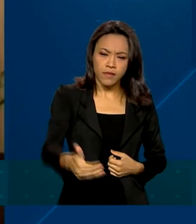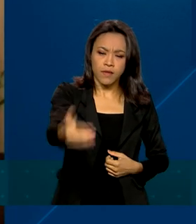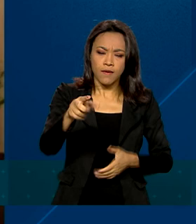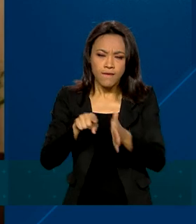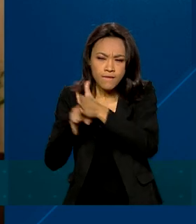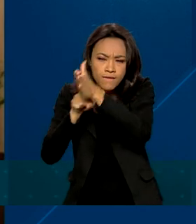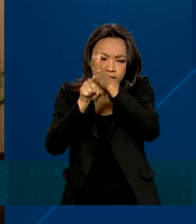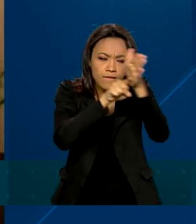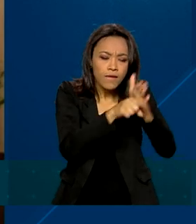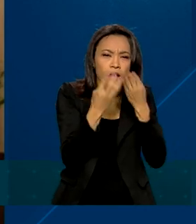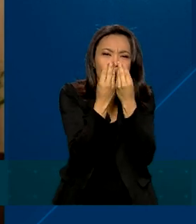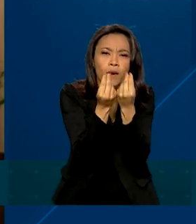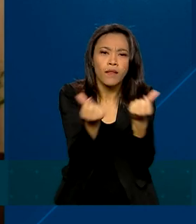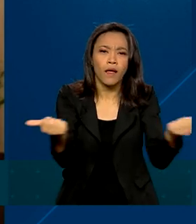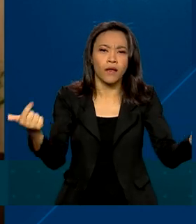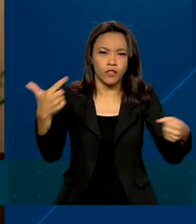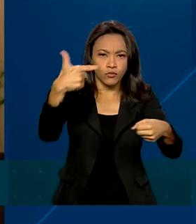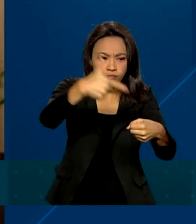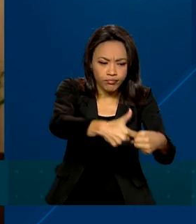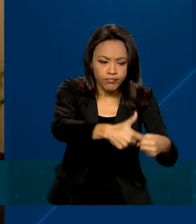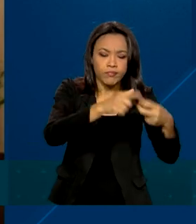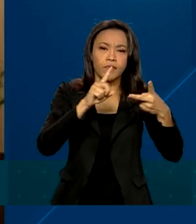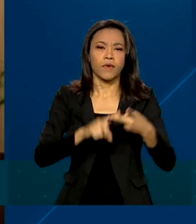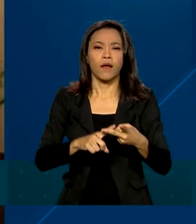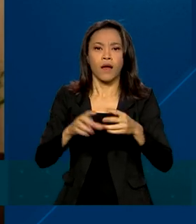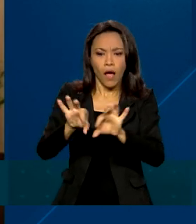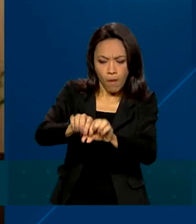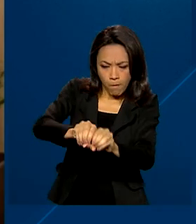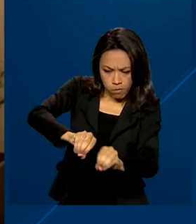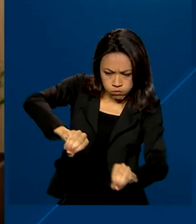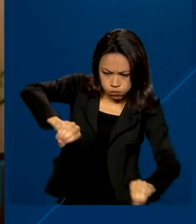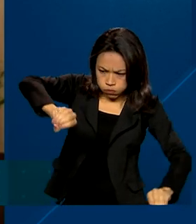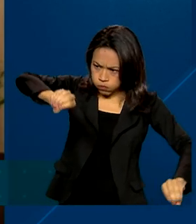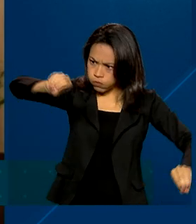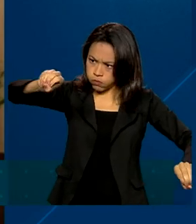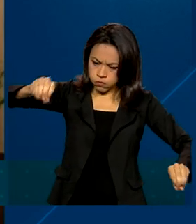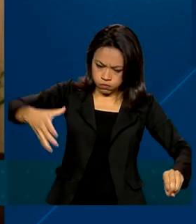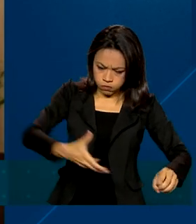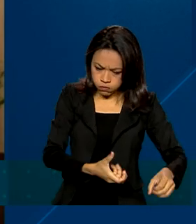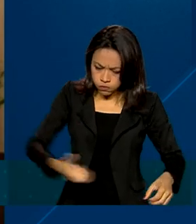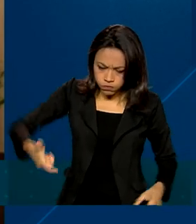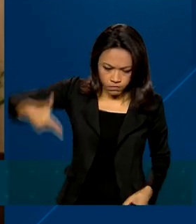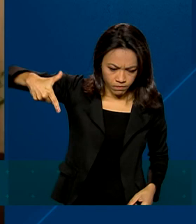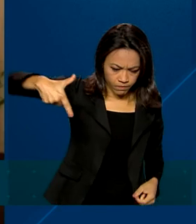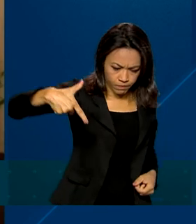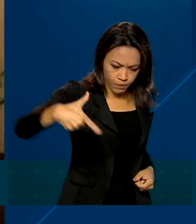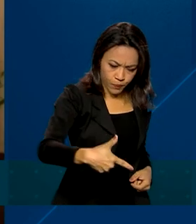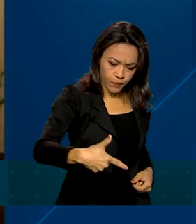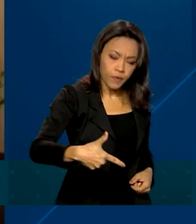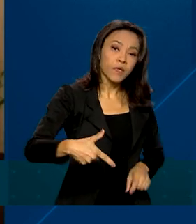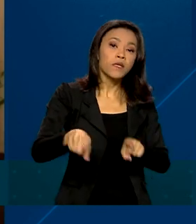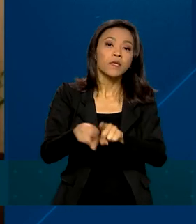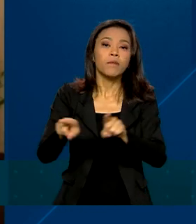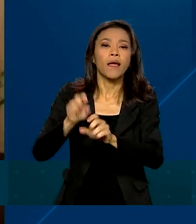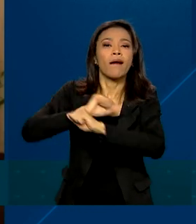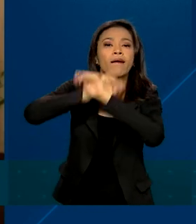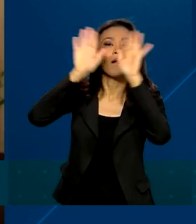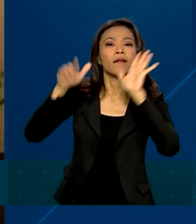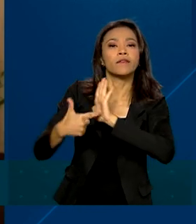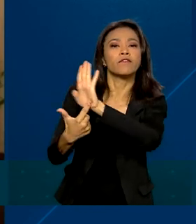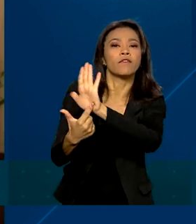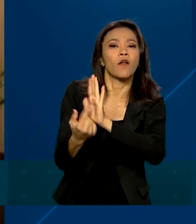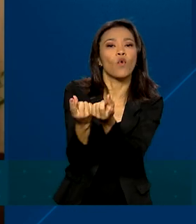combustíveis, a validade dos produtos, a aferição das bombas de abastecimento e a transparência na divulgação dos preços ao consumidor.